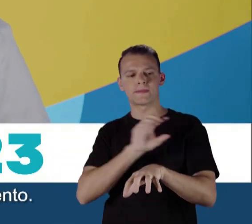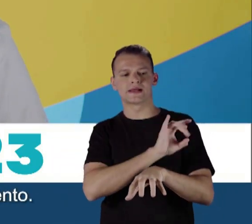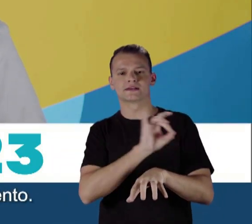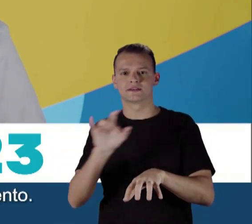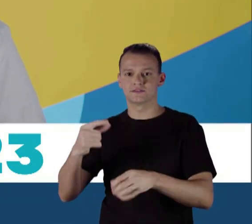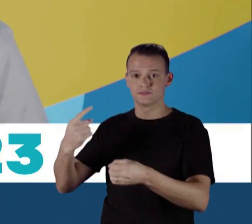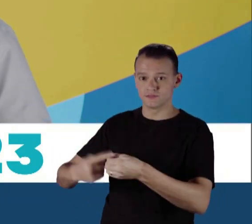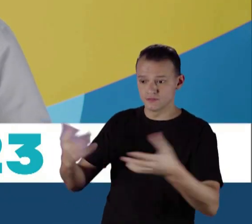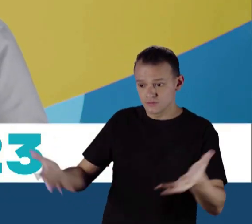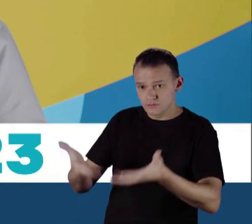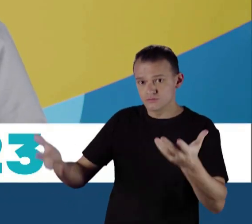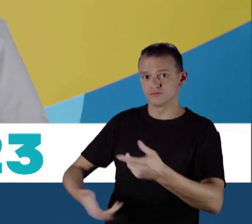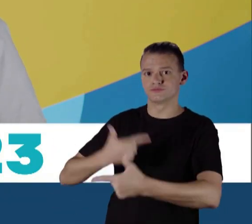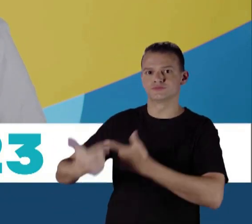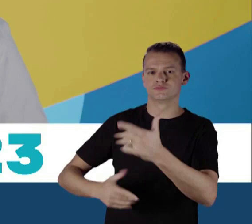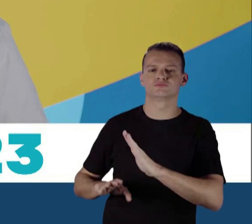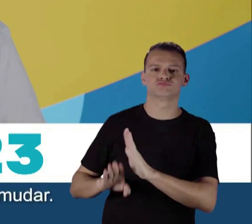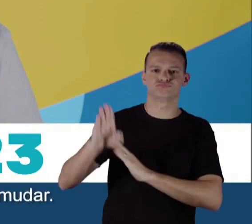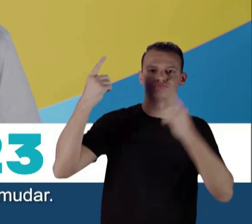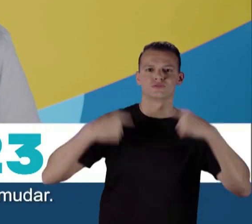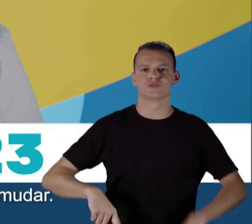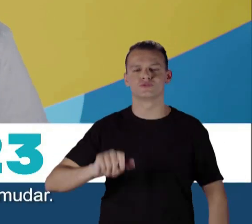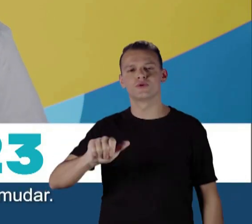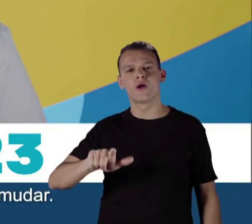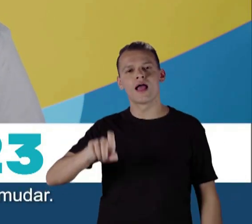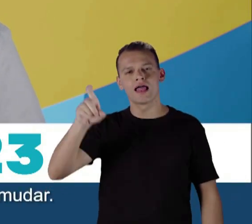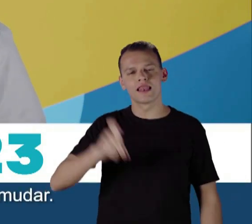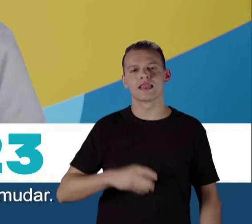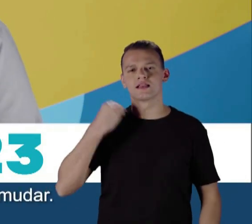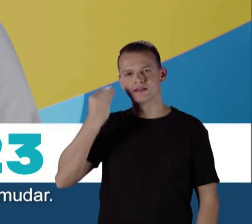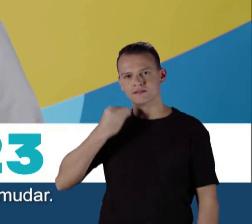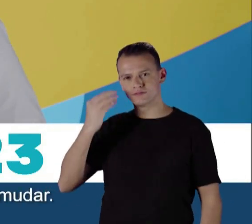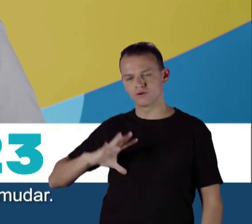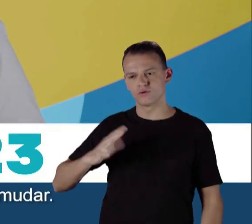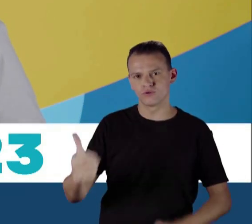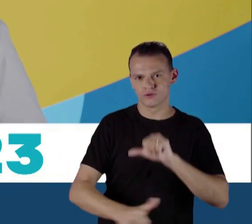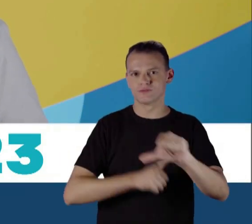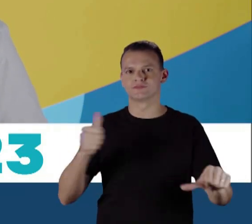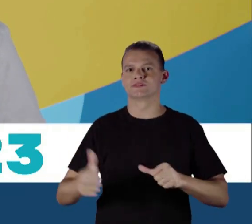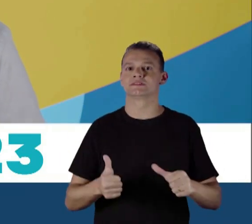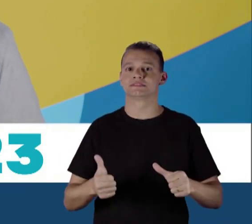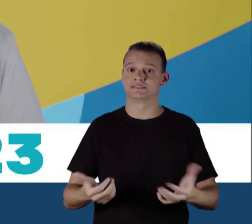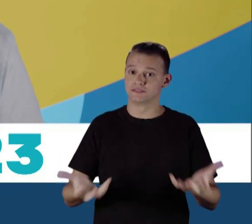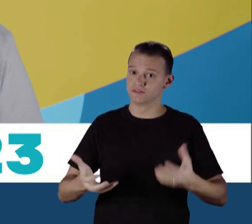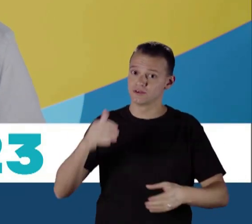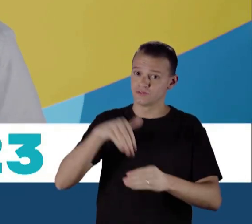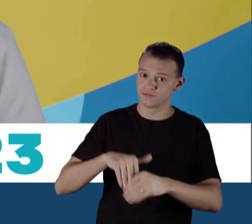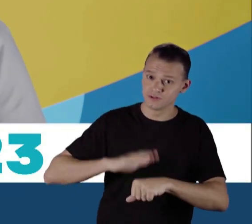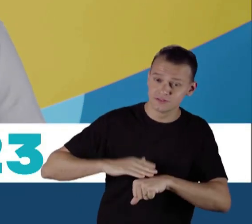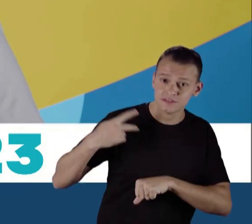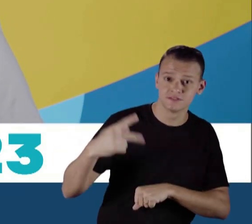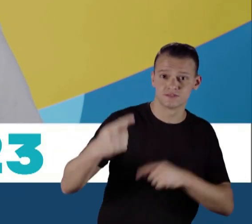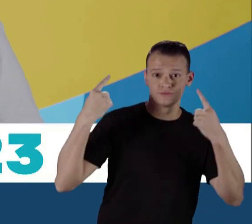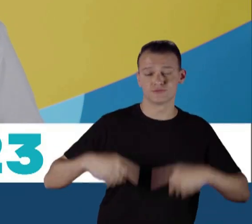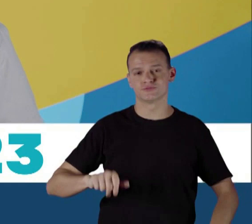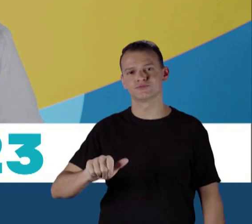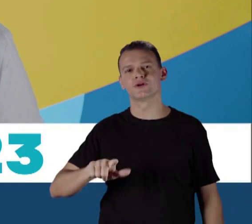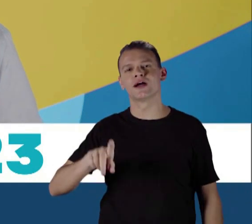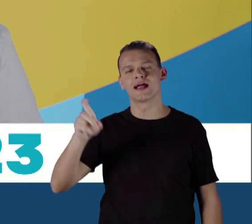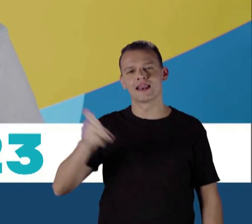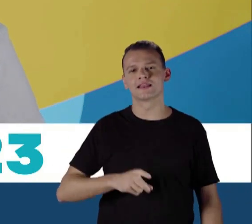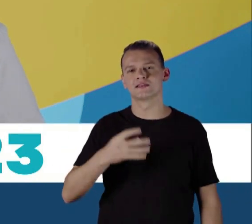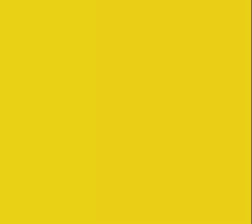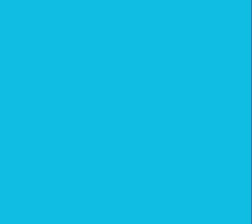Alex Carreiro, gestor público com experiência e coragem. Deputado distrital 44-123 em azul claro. Sou Carreiro,